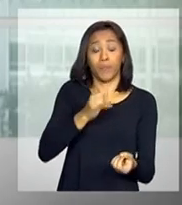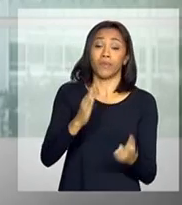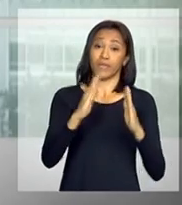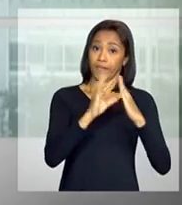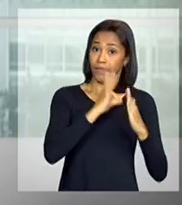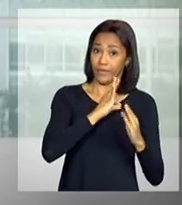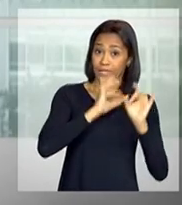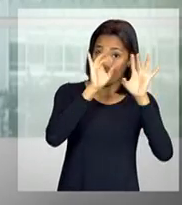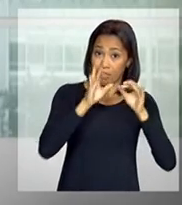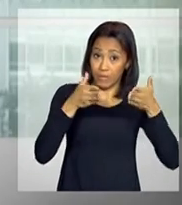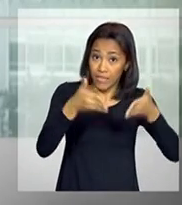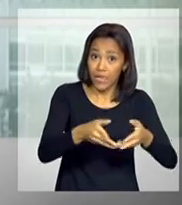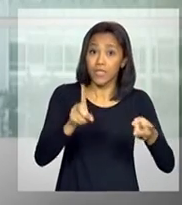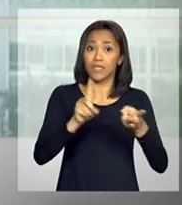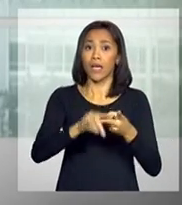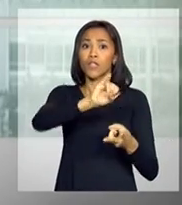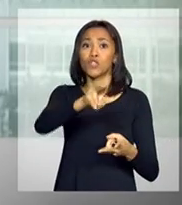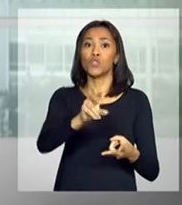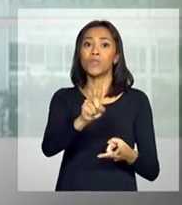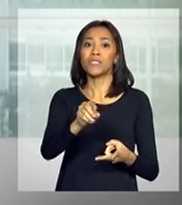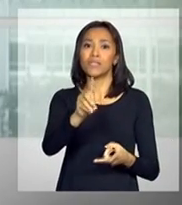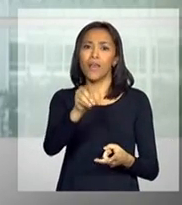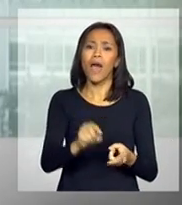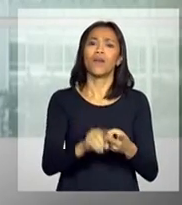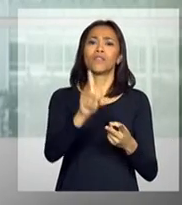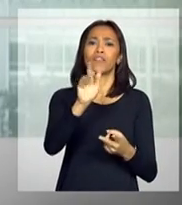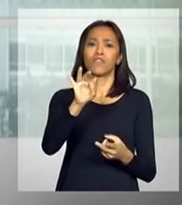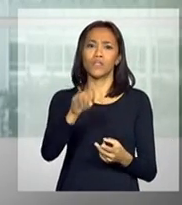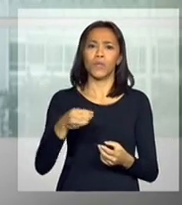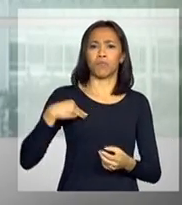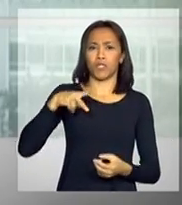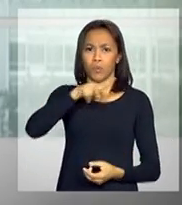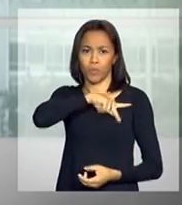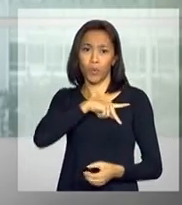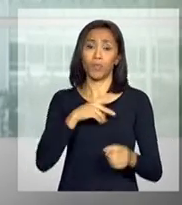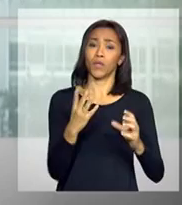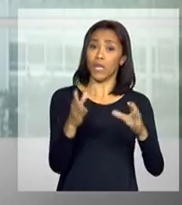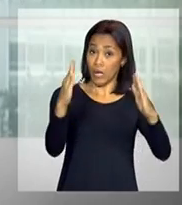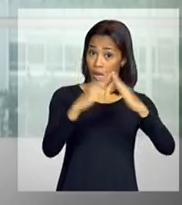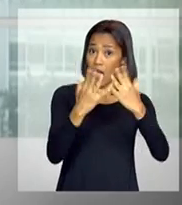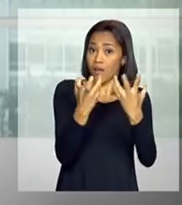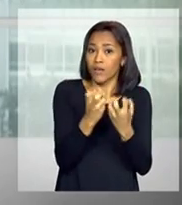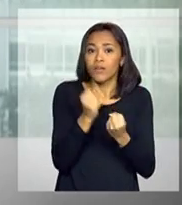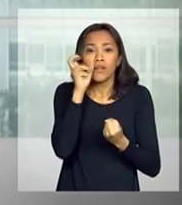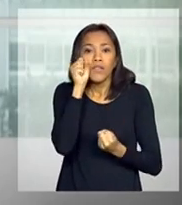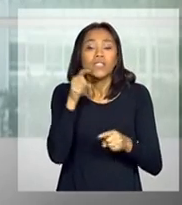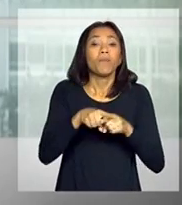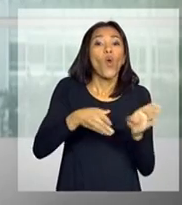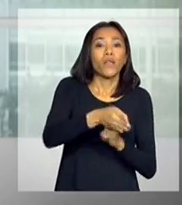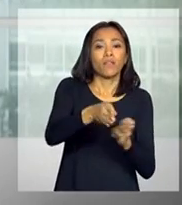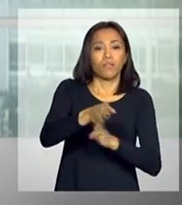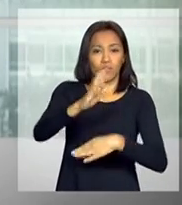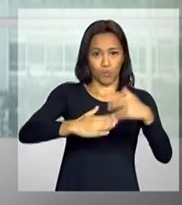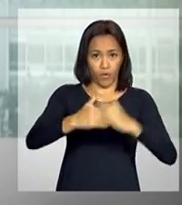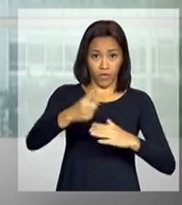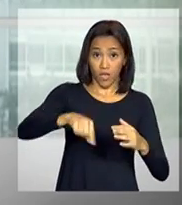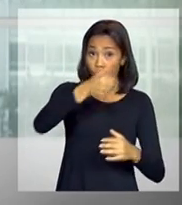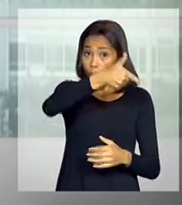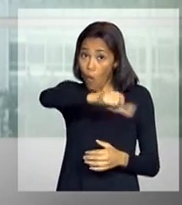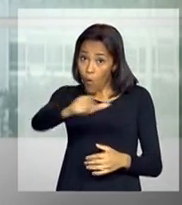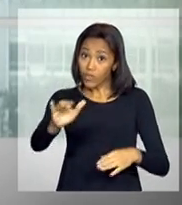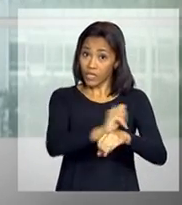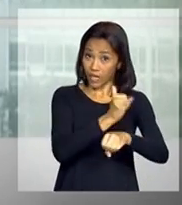especializada, juizado, defensoria, ministério público, alojamento, orientações profissionais. Outras medidas